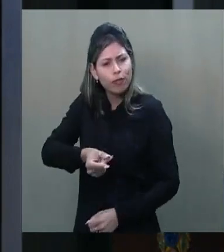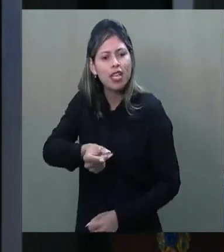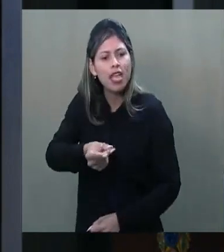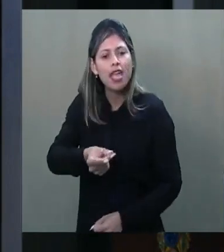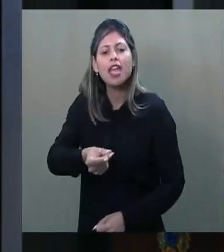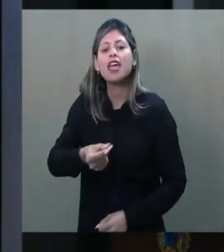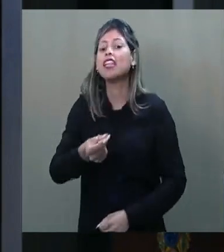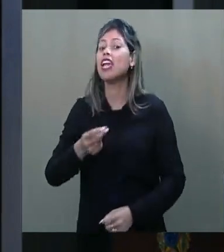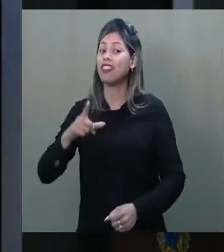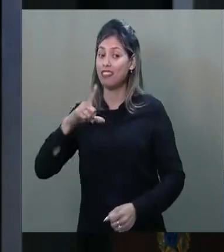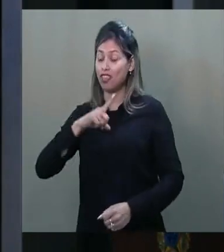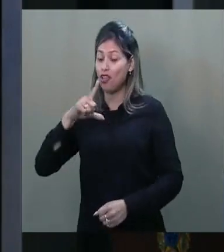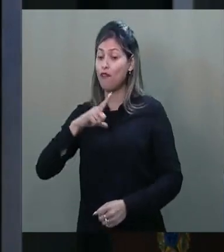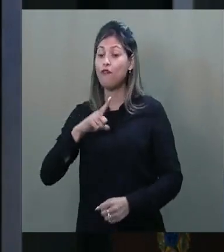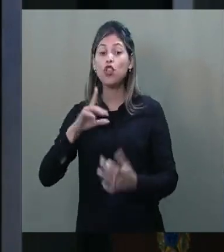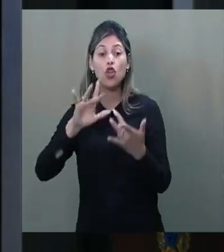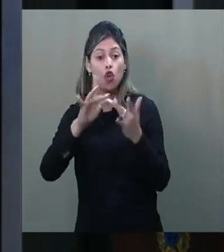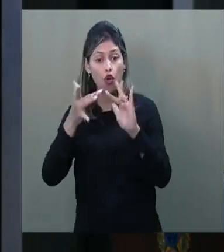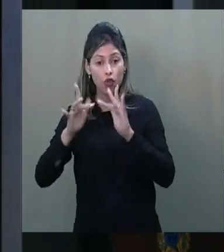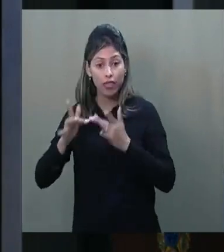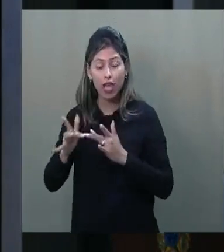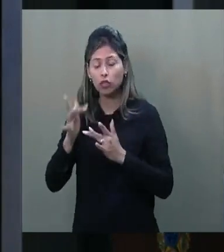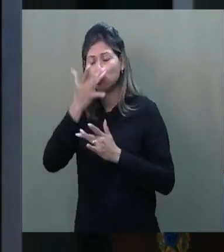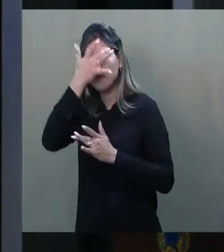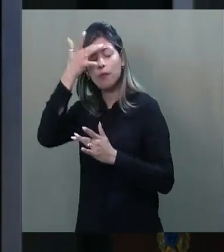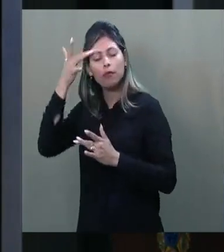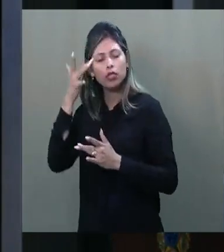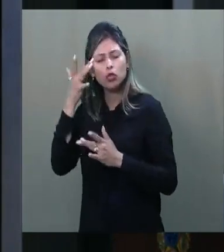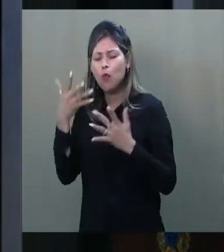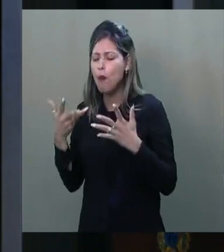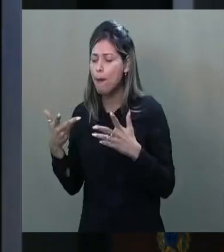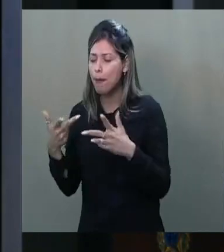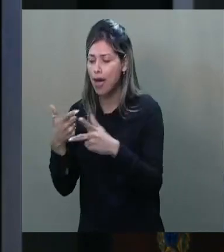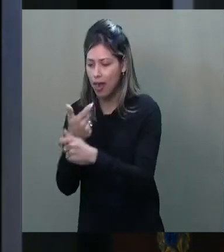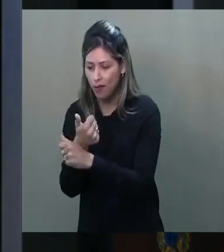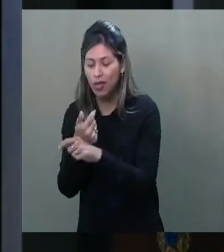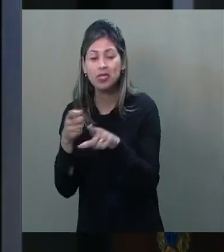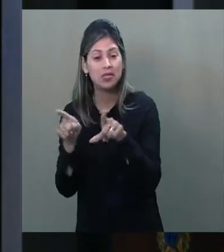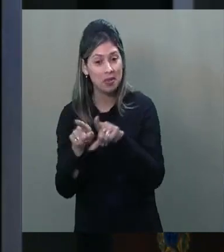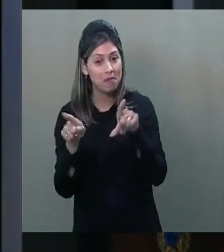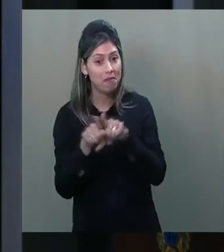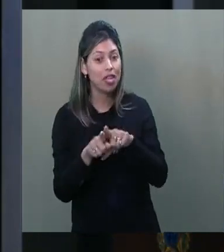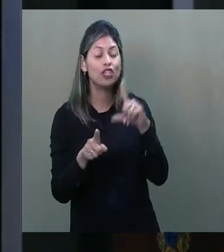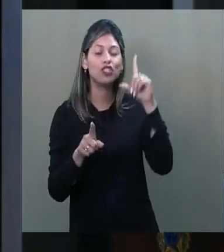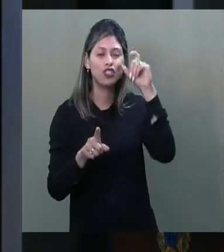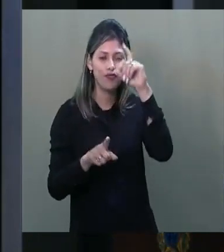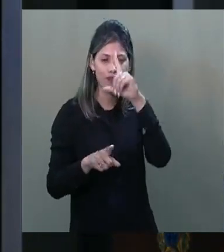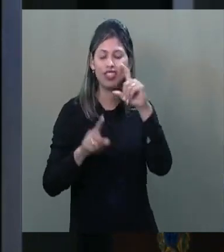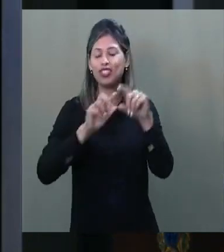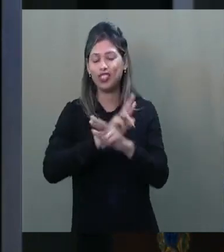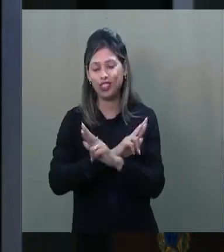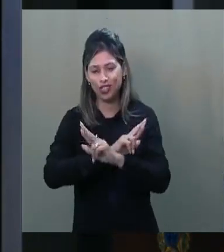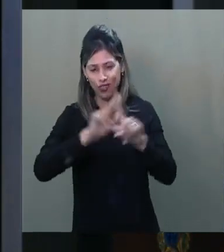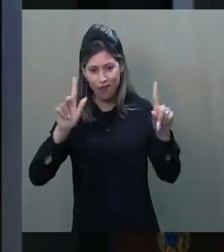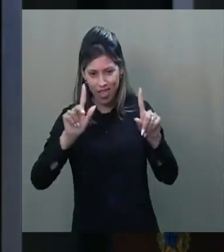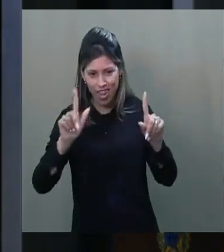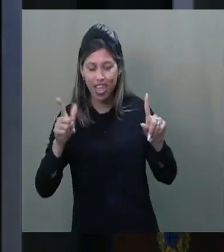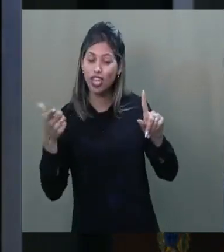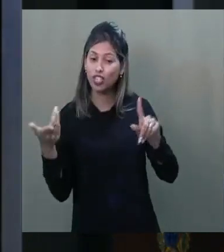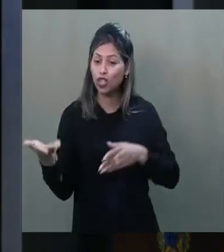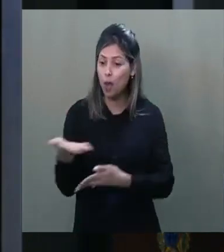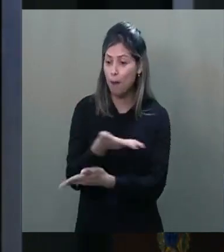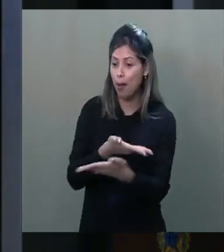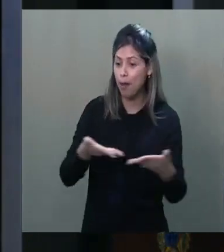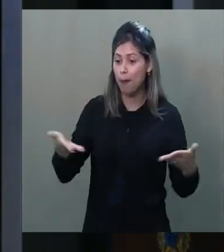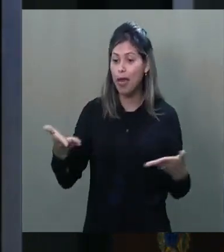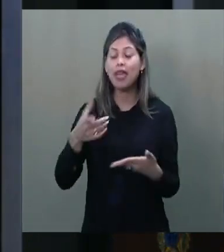pessoas extraordinárias e completamente diferentes entre si, em termos de história de